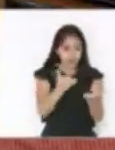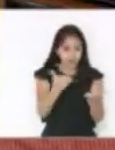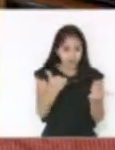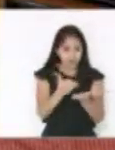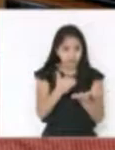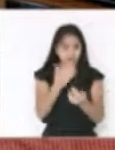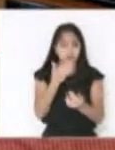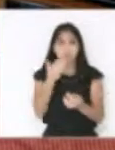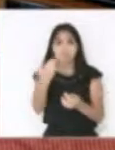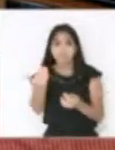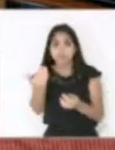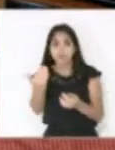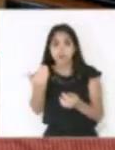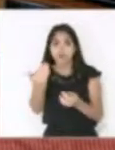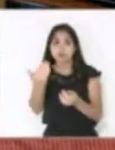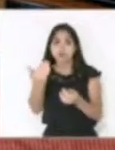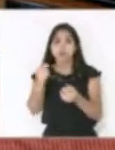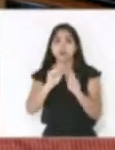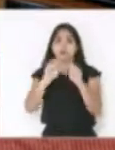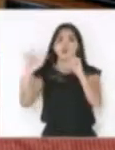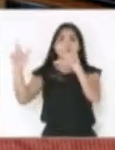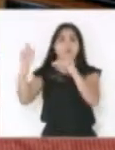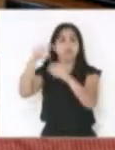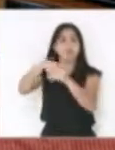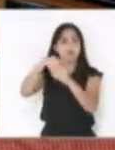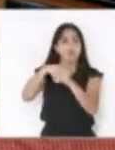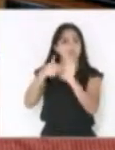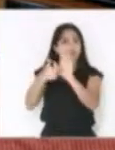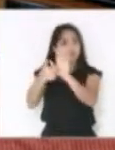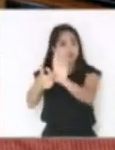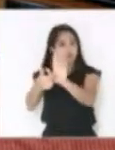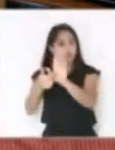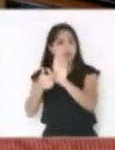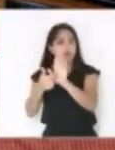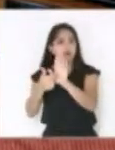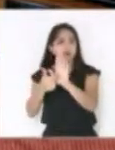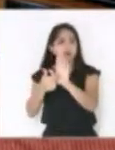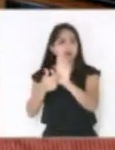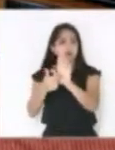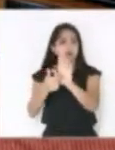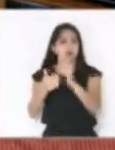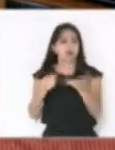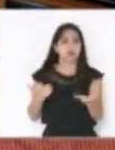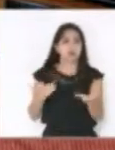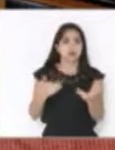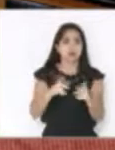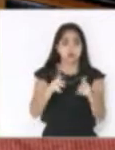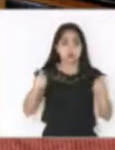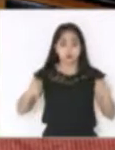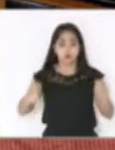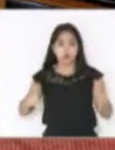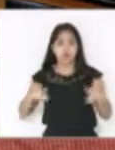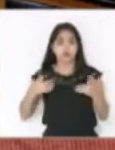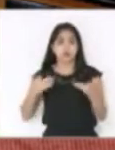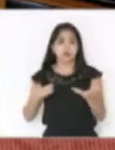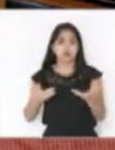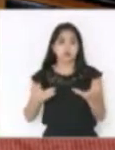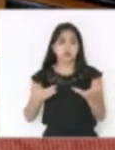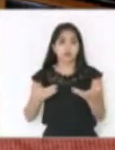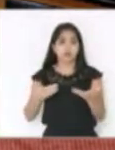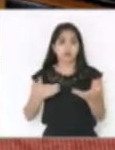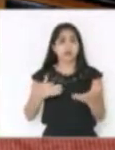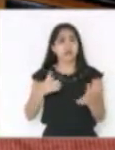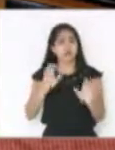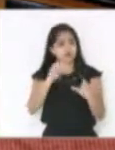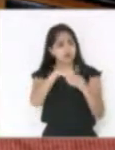Eu peço que o voto seja mostrado também. Quero ver a oposição votar contra o promotor público e os procuradores. Eu